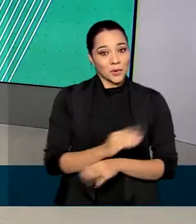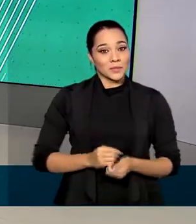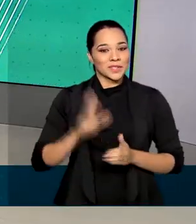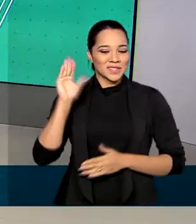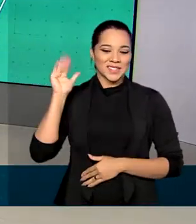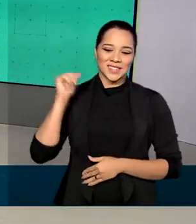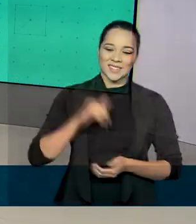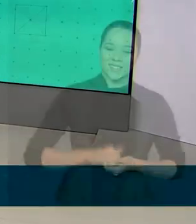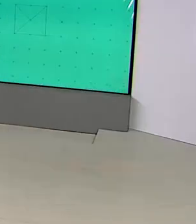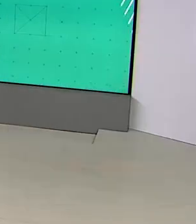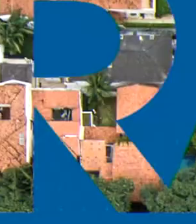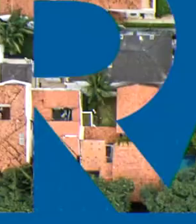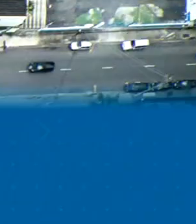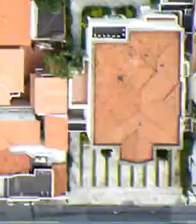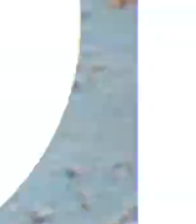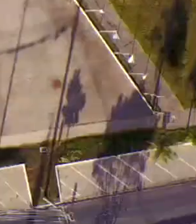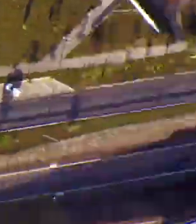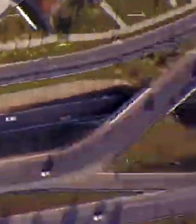Tchau, tchau!